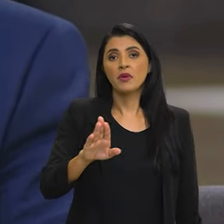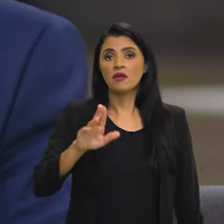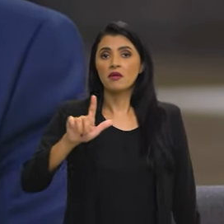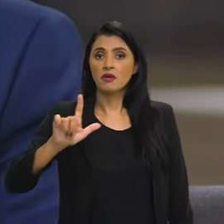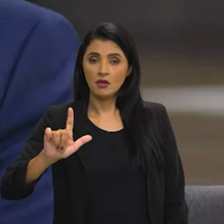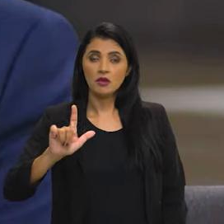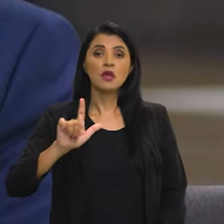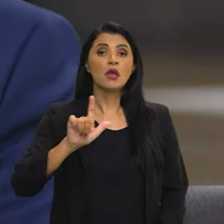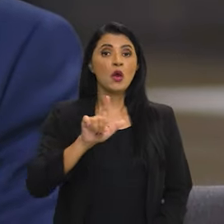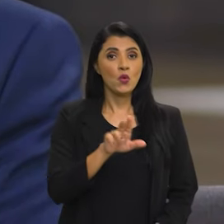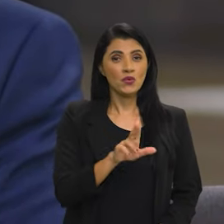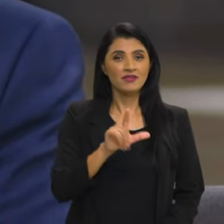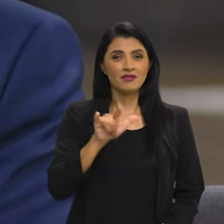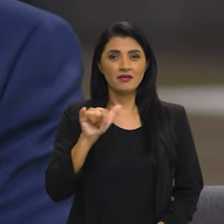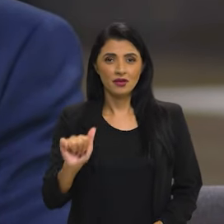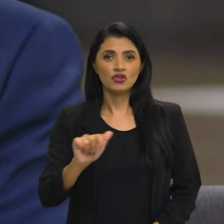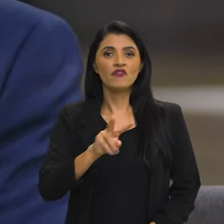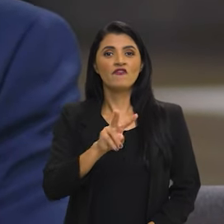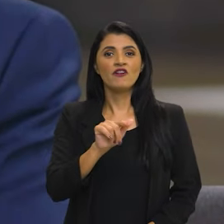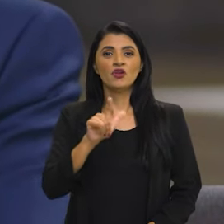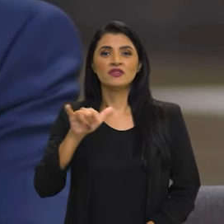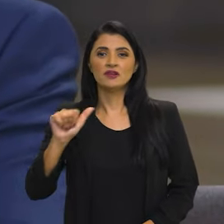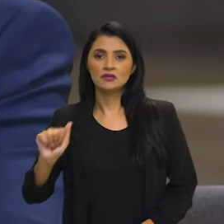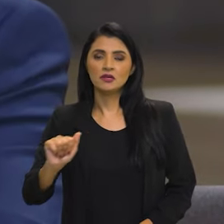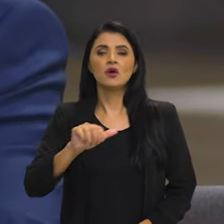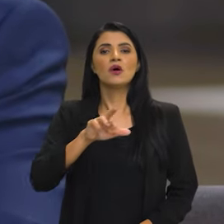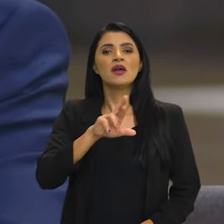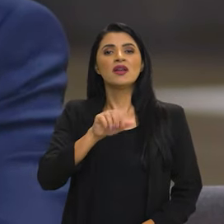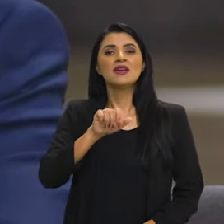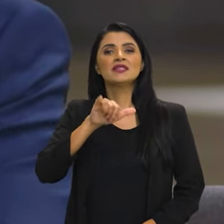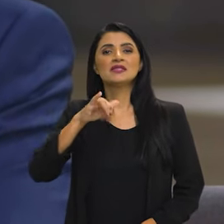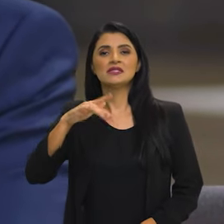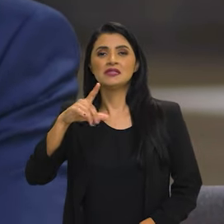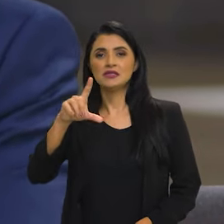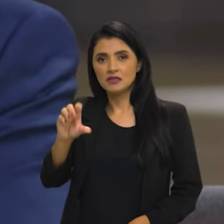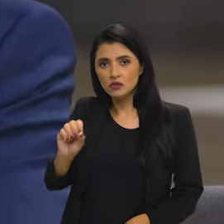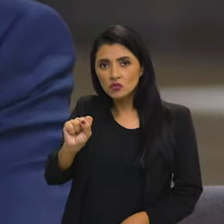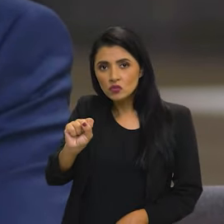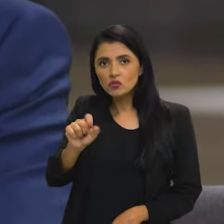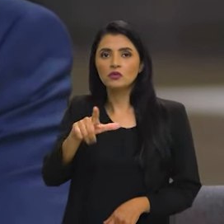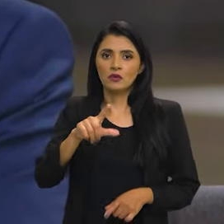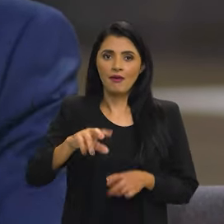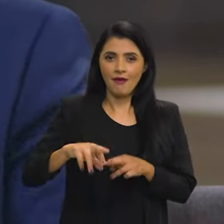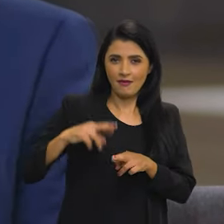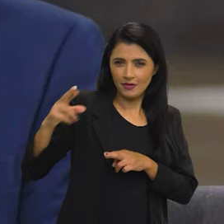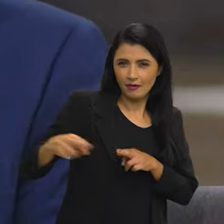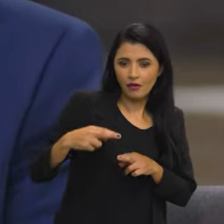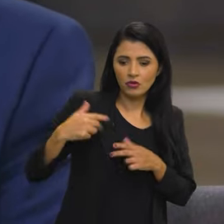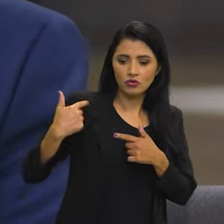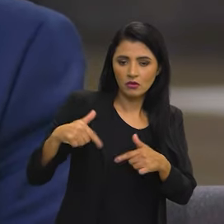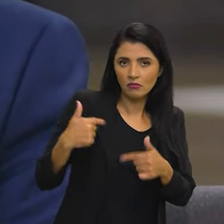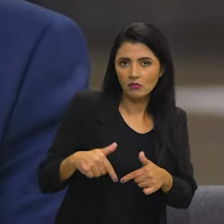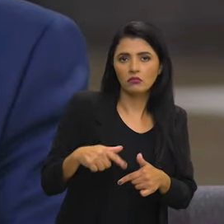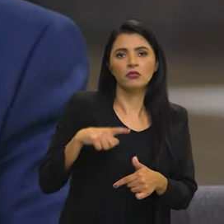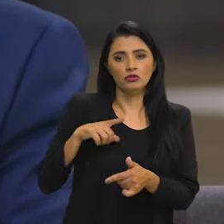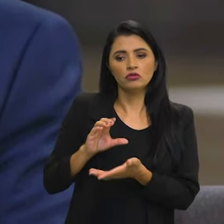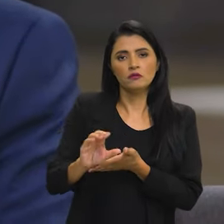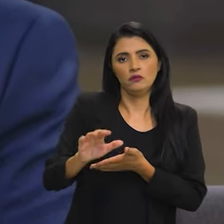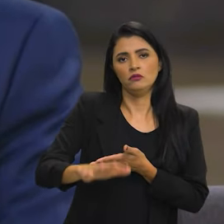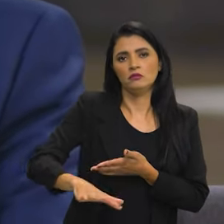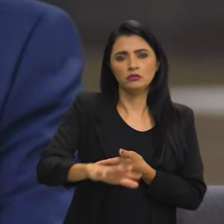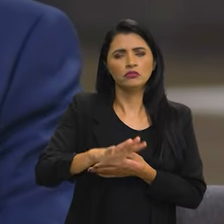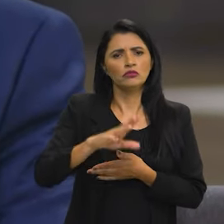unidades de valorização dos resíduos, que chamaria o reciclador, trabalho de reciclagem. Nós temos aqui, nós